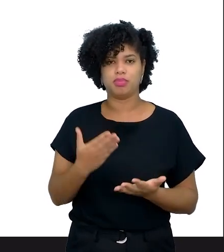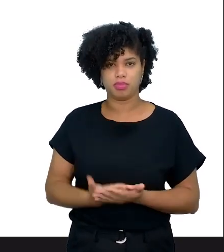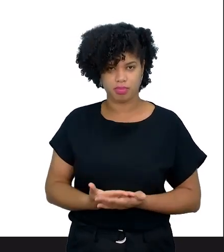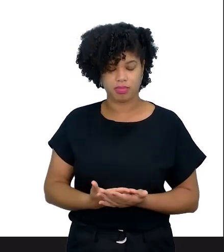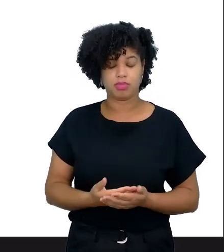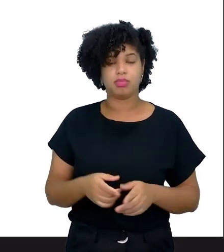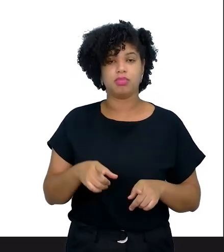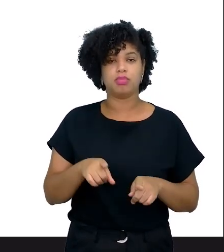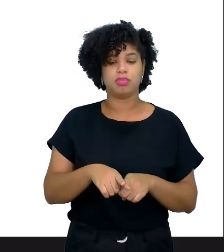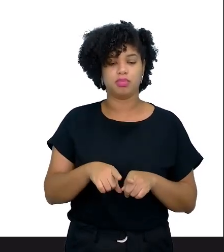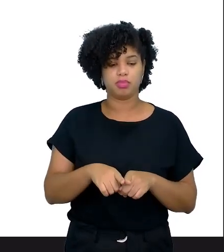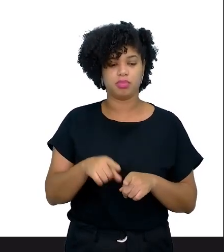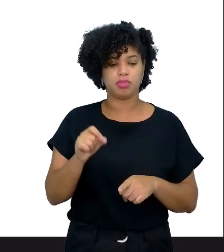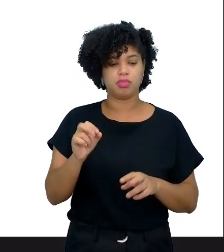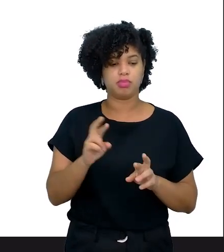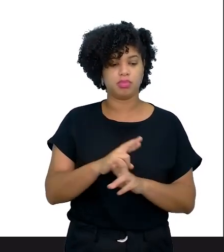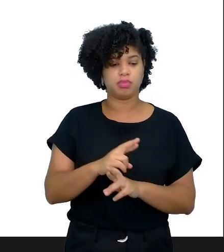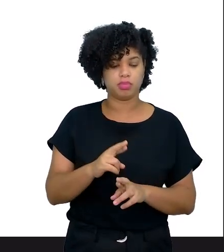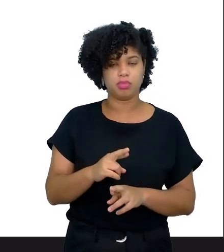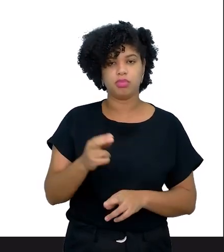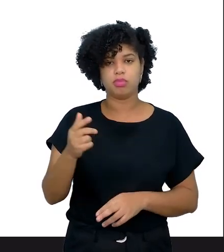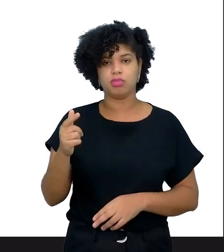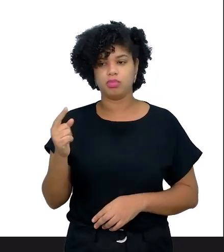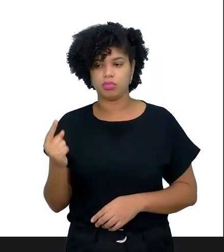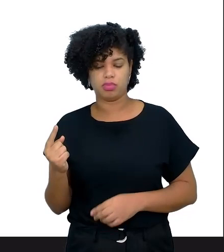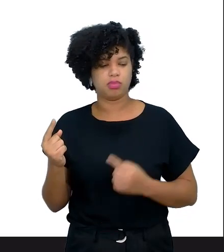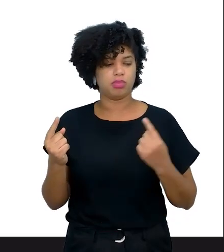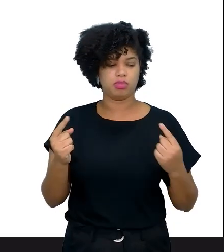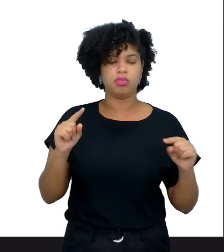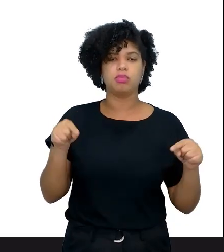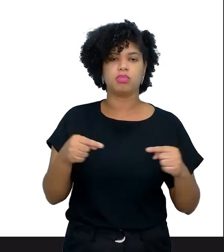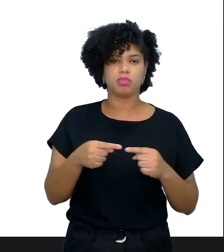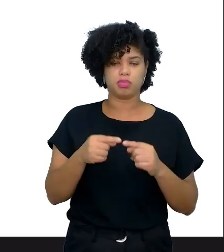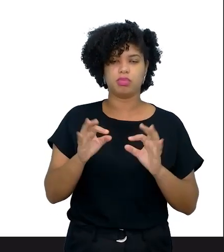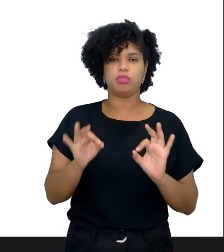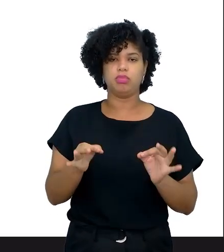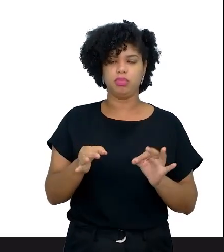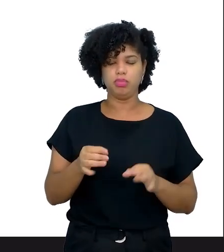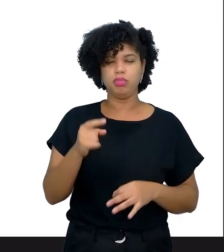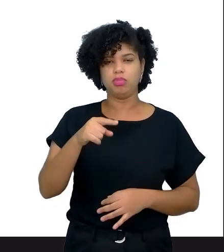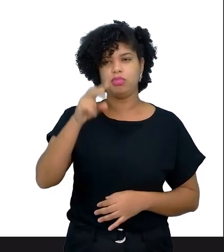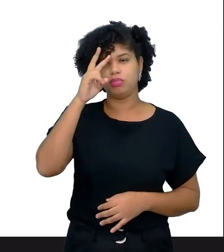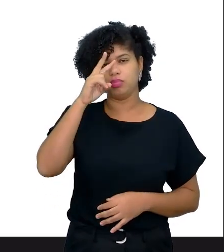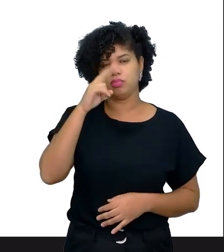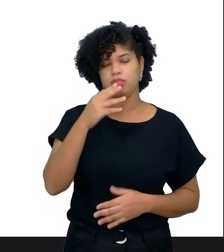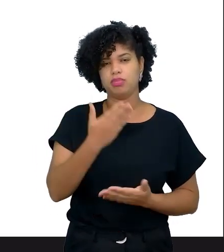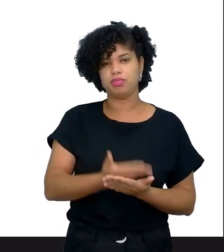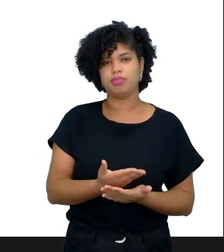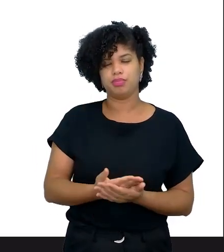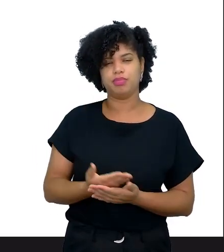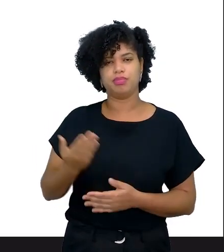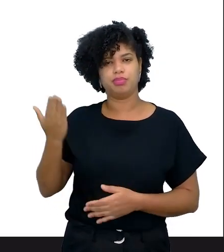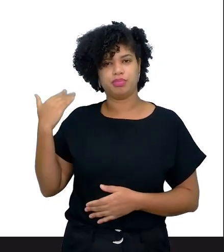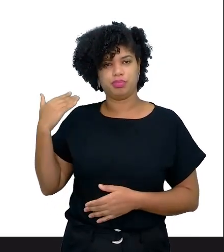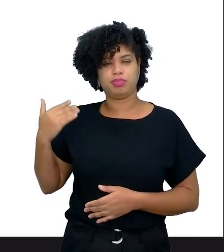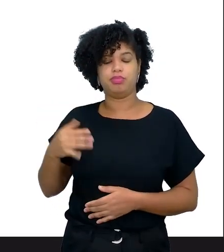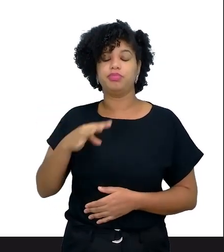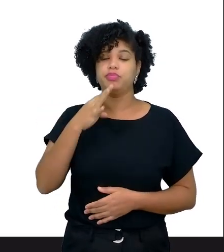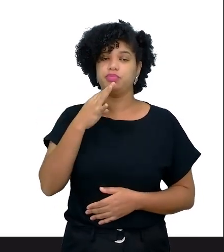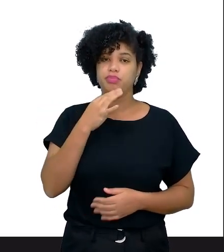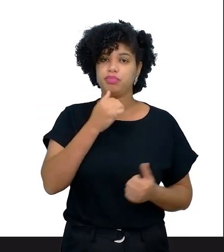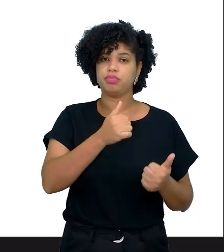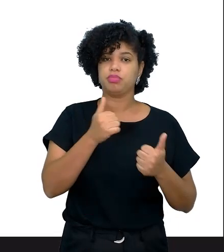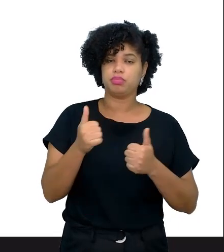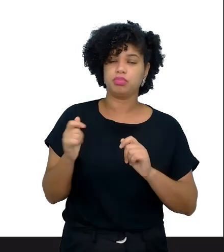ver que uma está relacionada à outra, né? Então, é necessário, às vezes, você vai ter que retomar a aula anterior e conhecer bem,